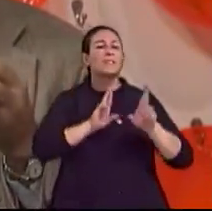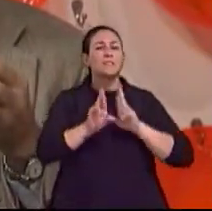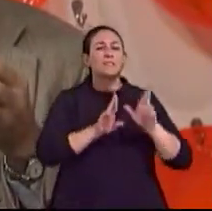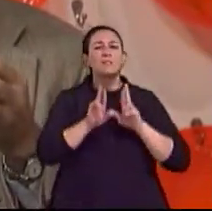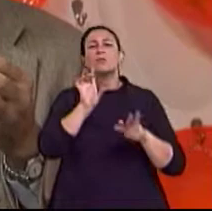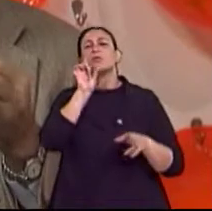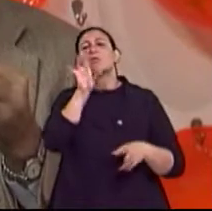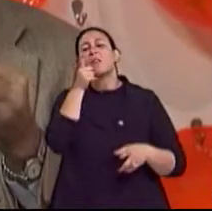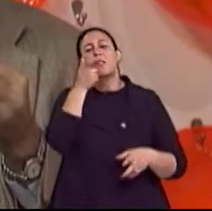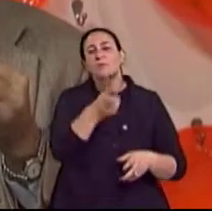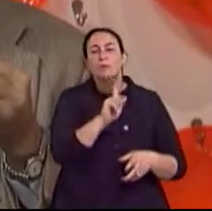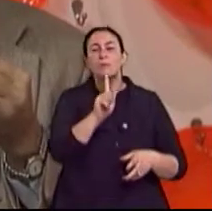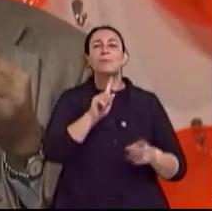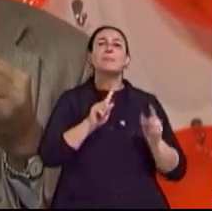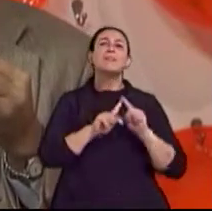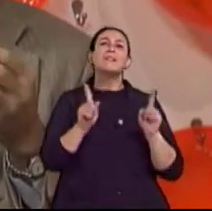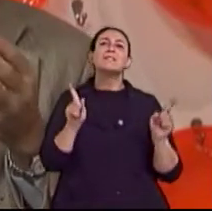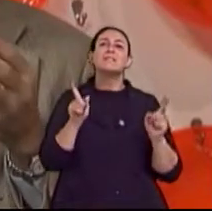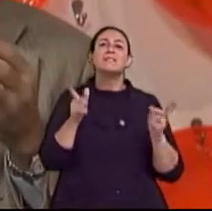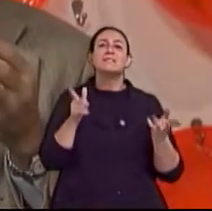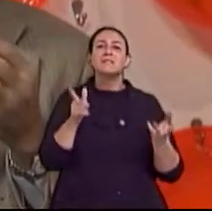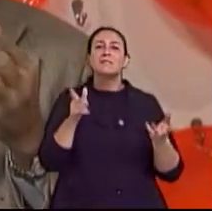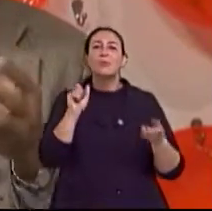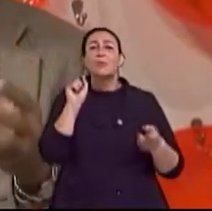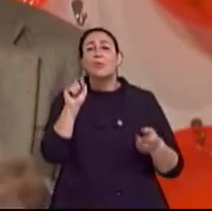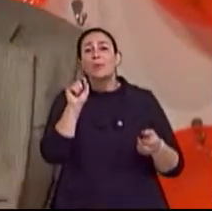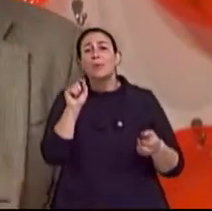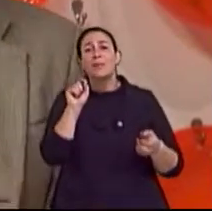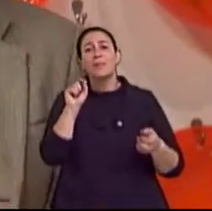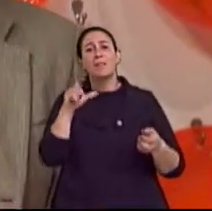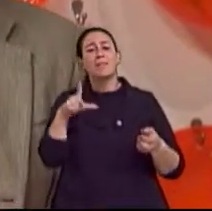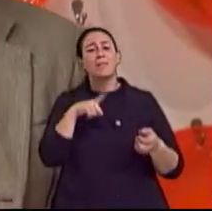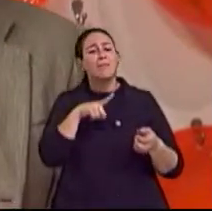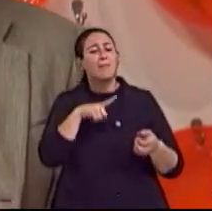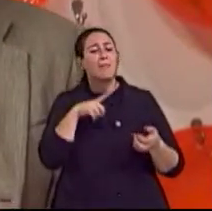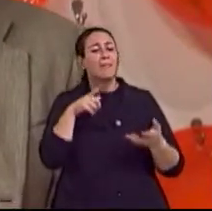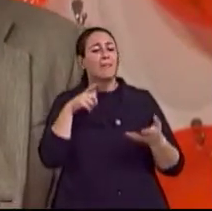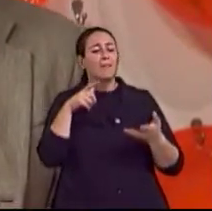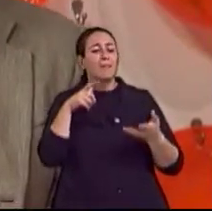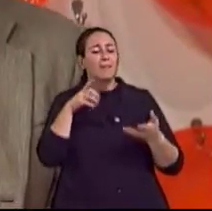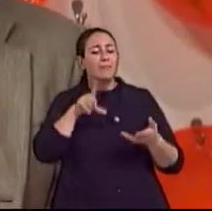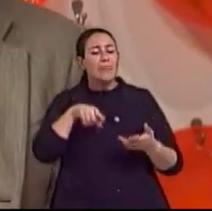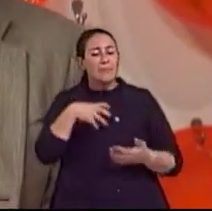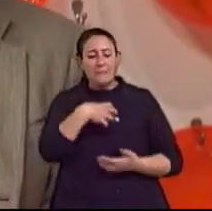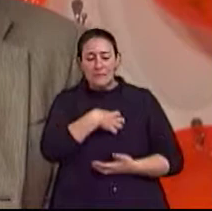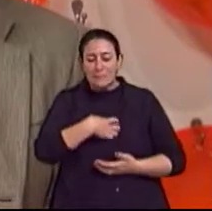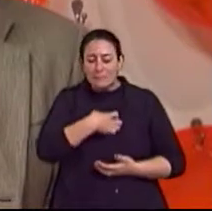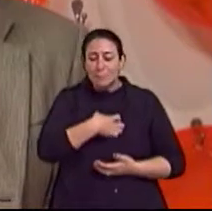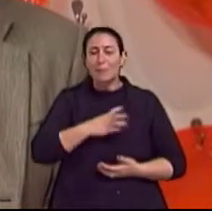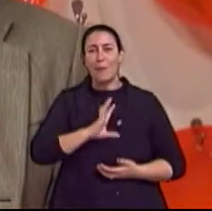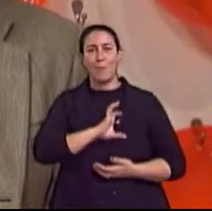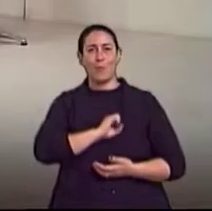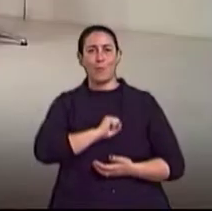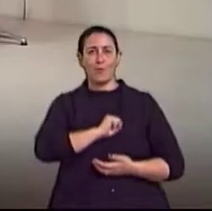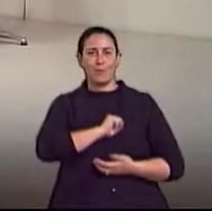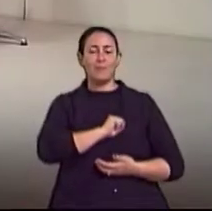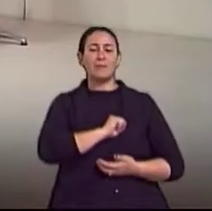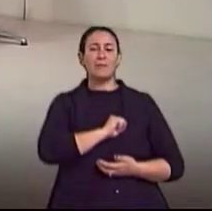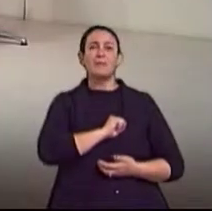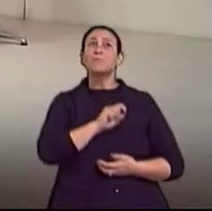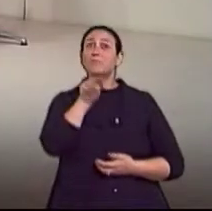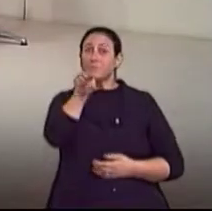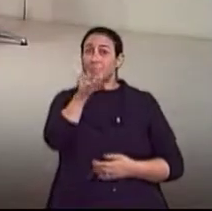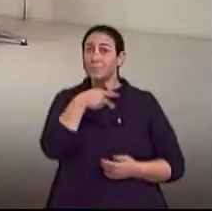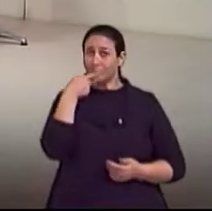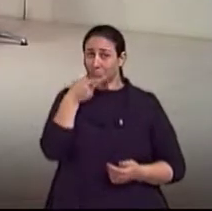de qualquer espécie, mas pelo que há de mais profundo em nós, que é esse sentimento de amor. E quando o senhor fala